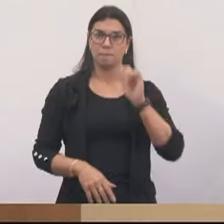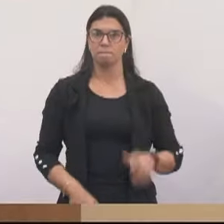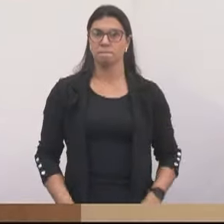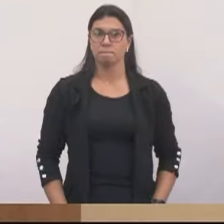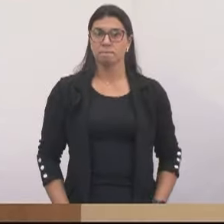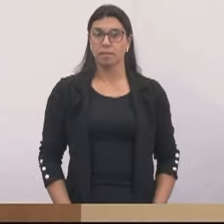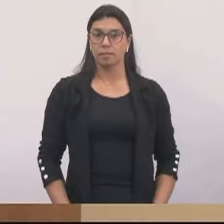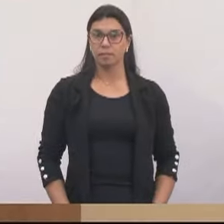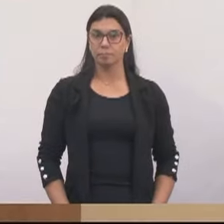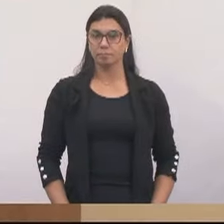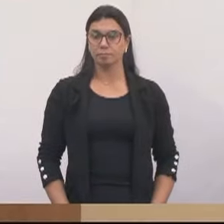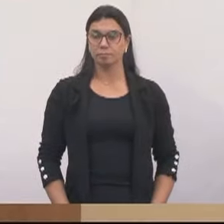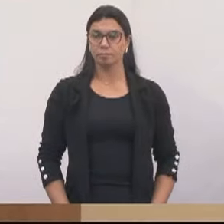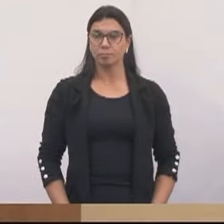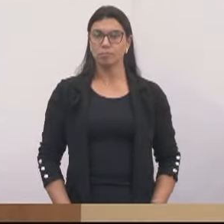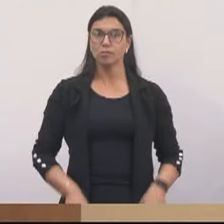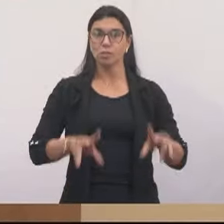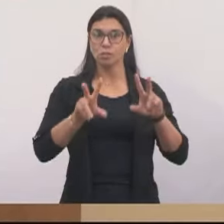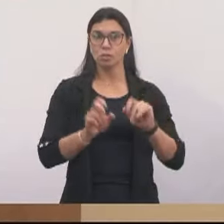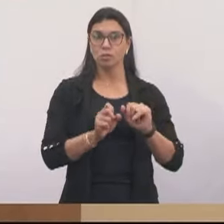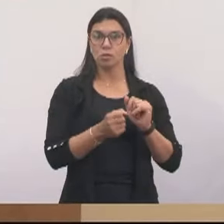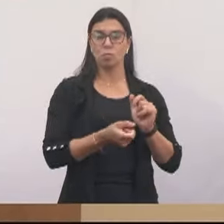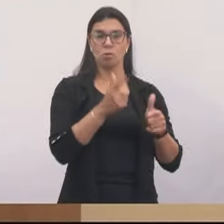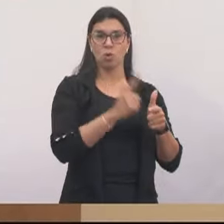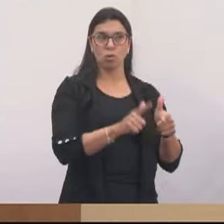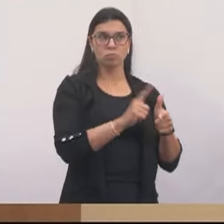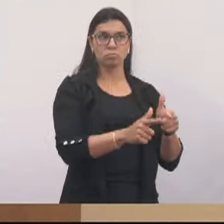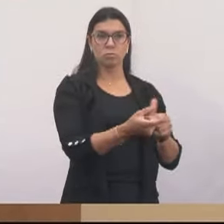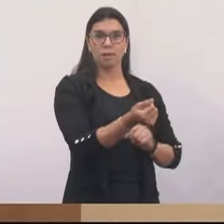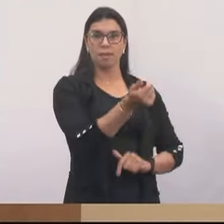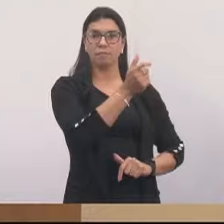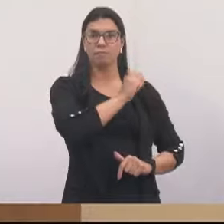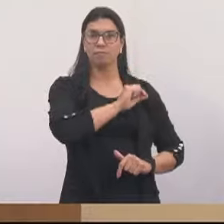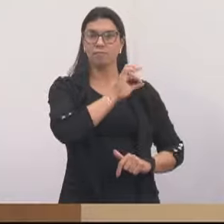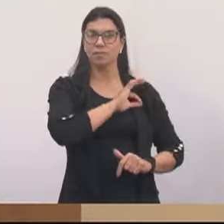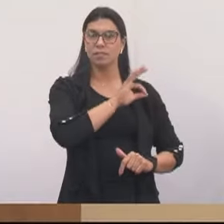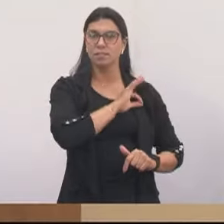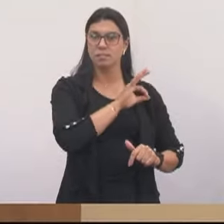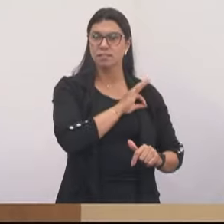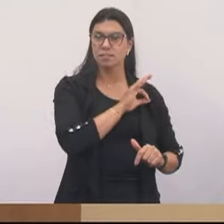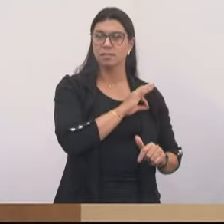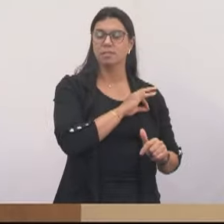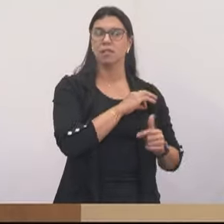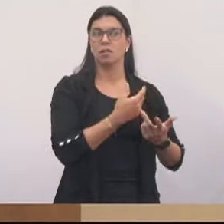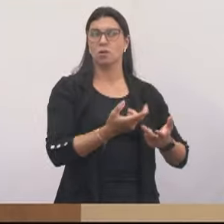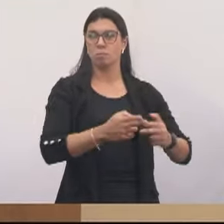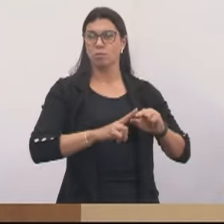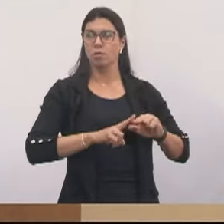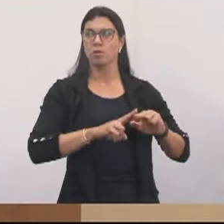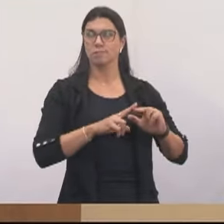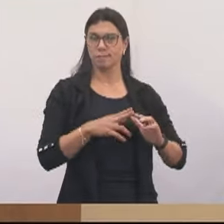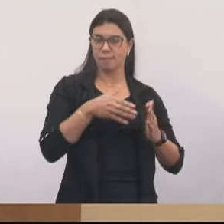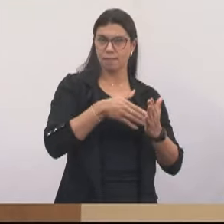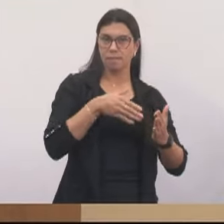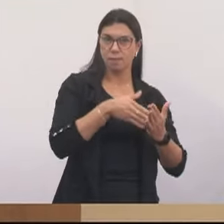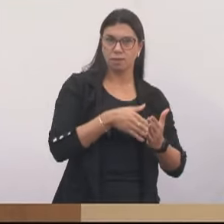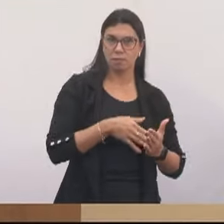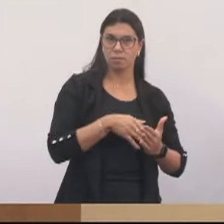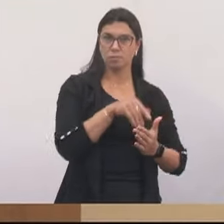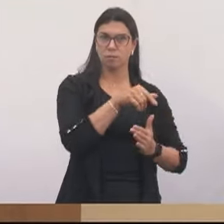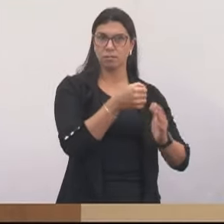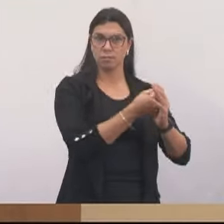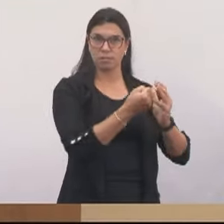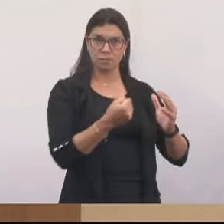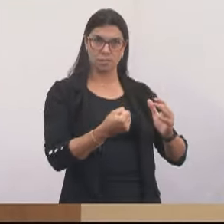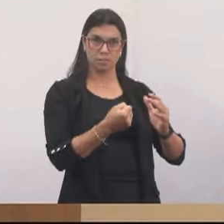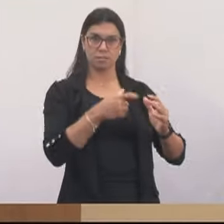responder pelos efeitos financeiros decorrentes da intervenção que ele decretou hoje na Santa Casa. É isso que